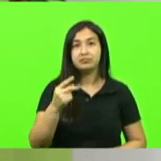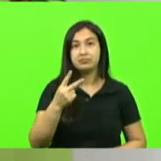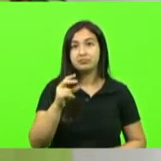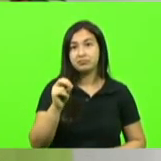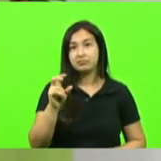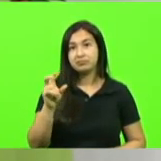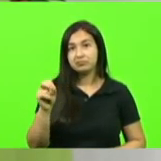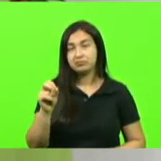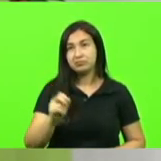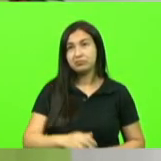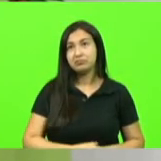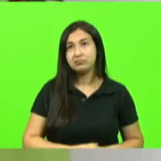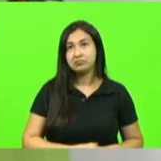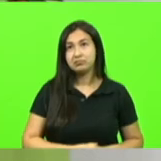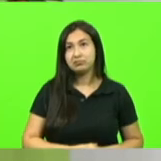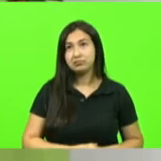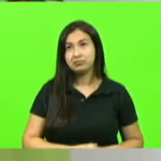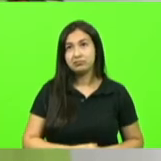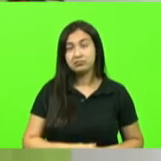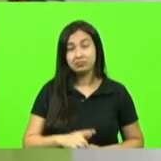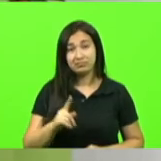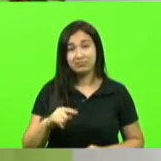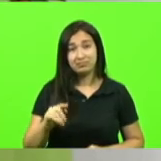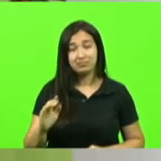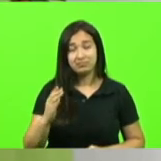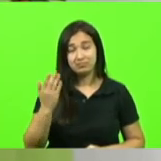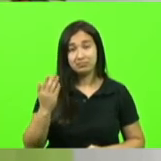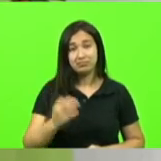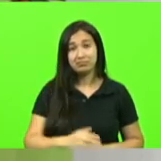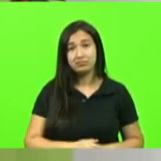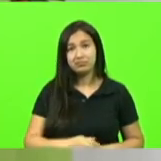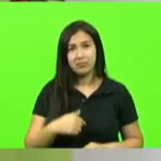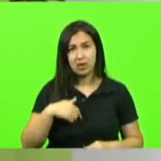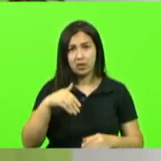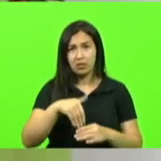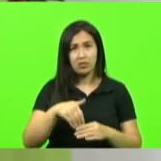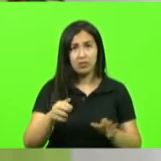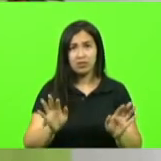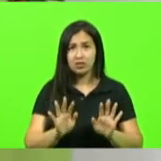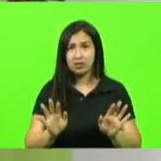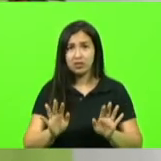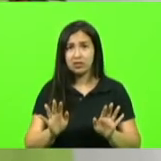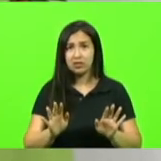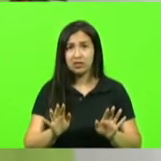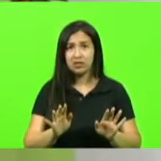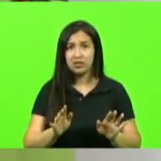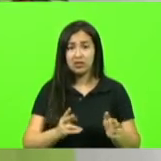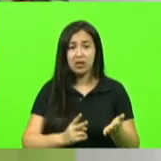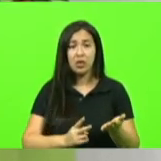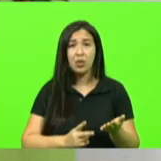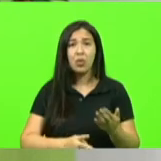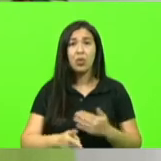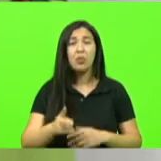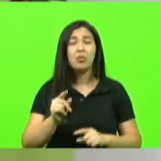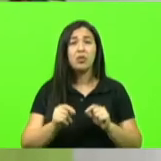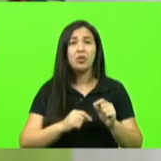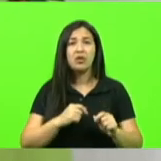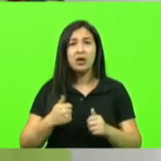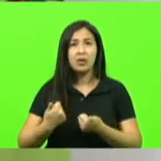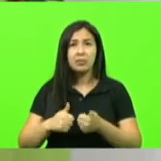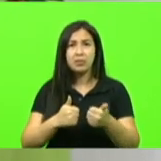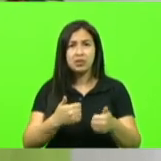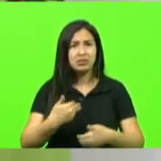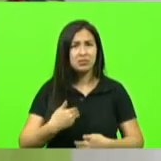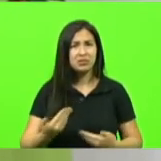é isso que está acontecendo eu não não votei e aí agora começa a ser perseguido que política é essa